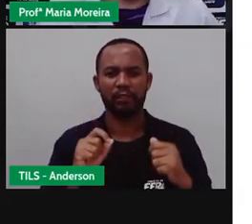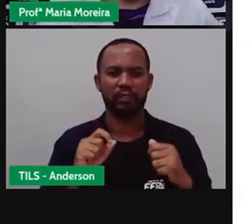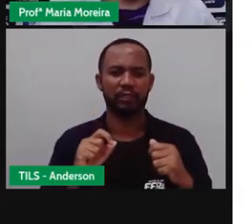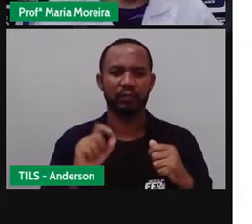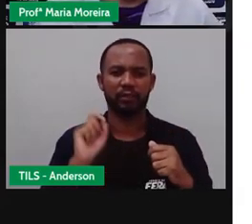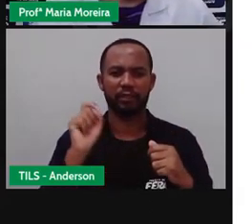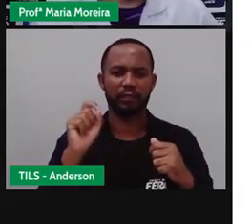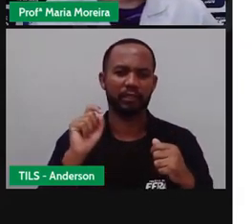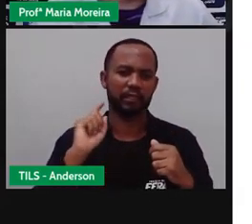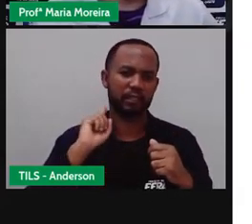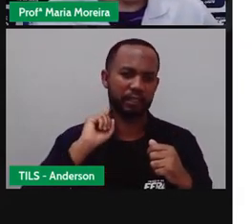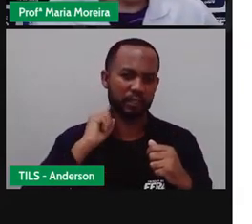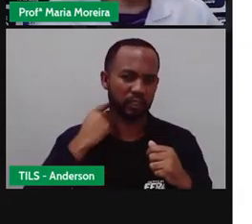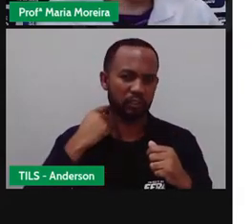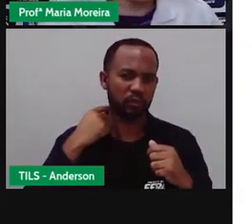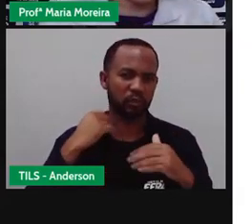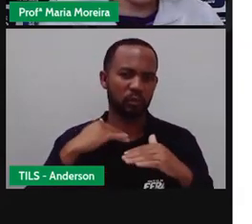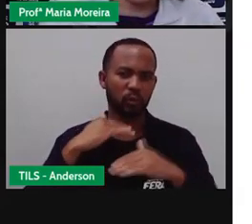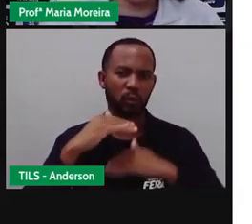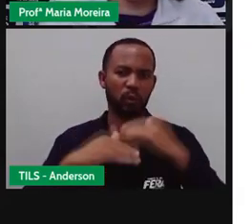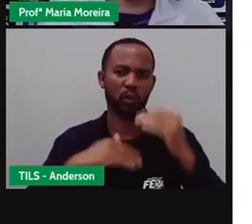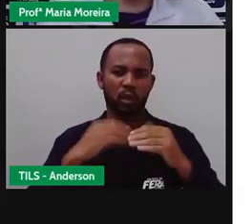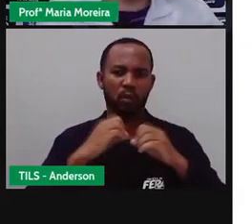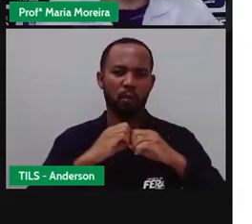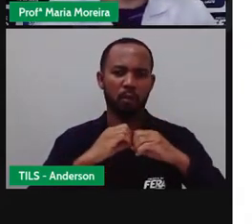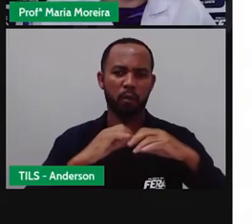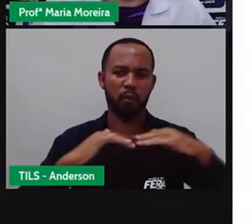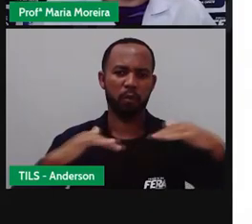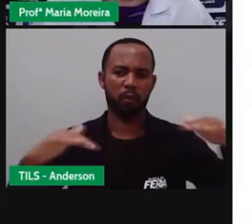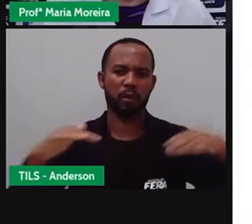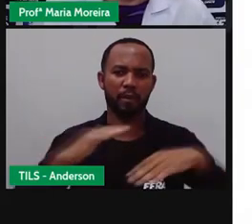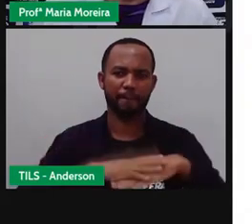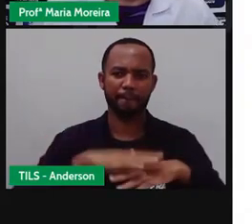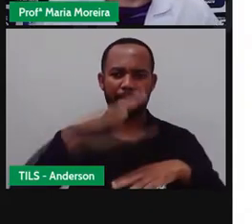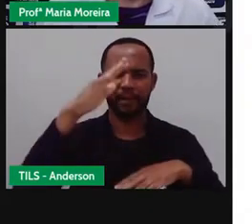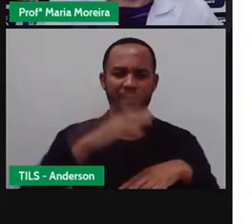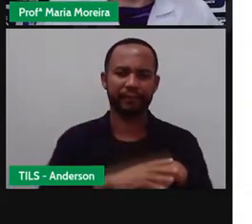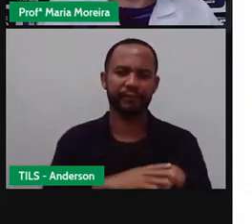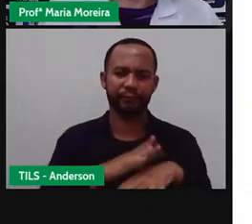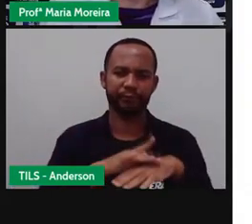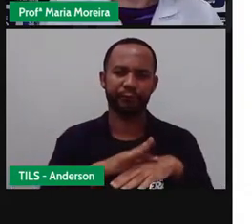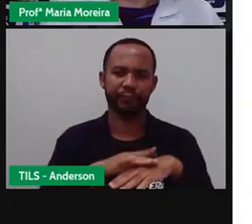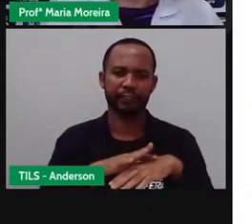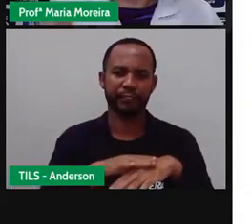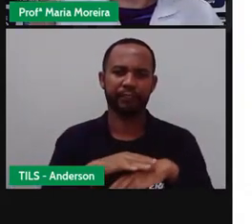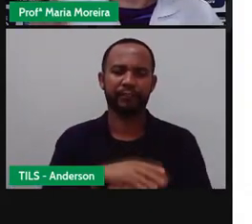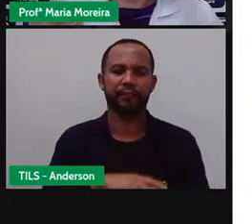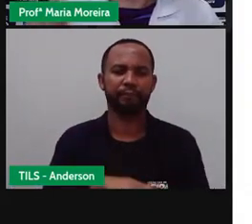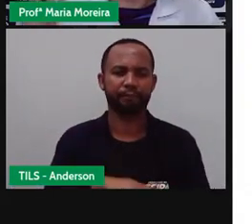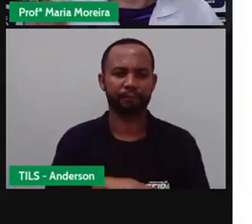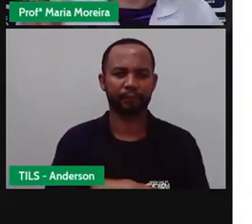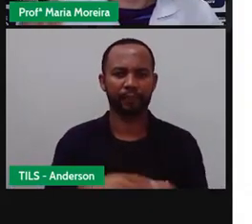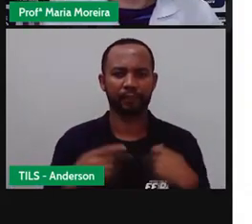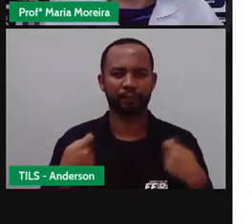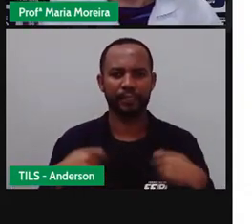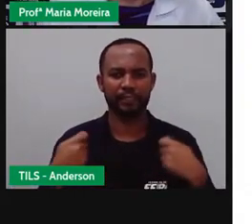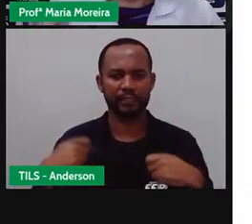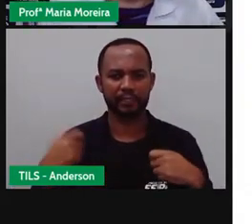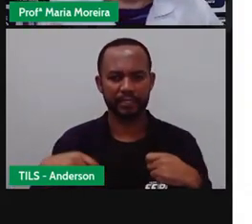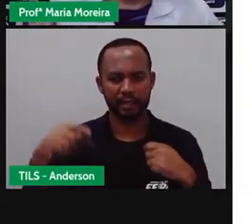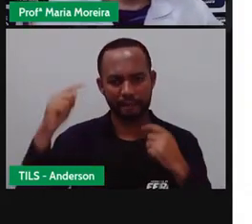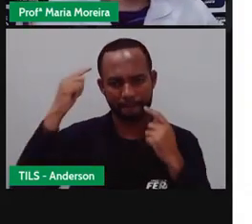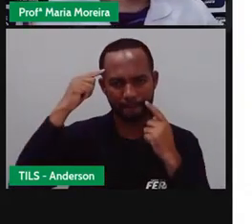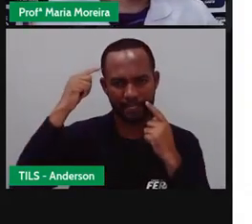de vetores E assim aumenta a transmissão de doenças E aí vocês precisam, ó, começar a pensar